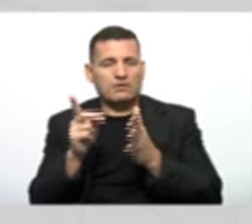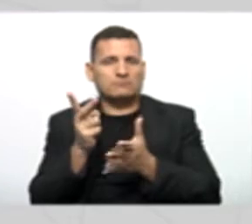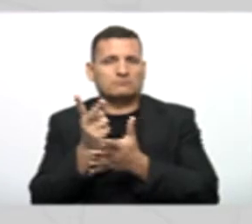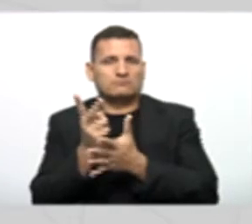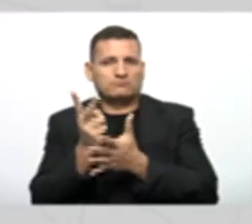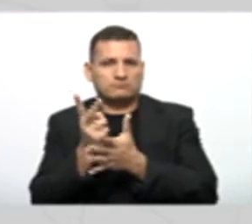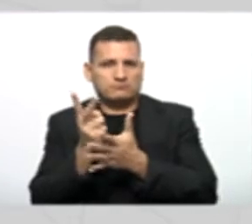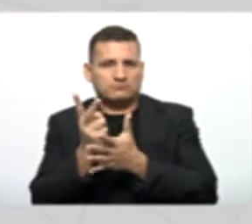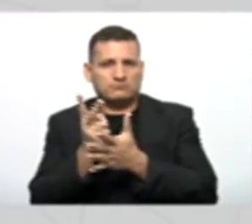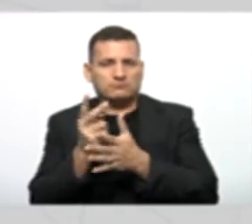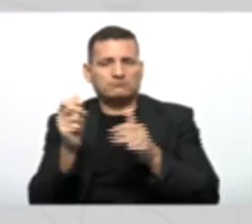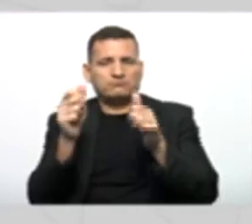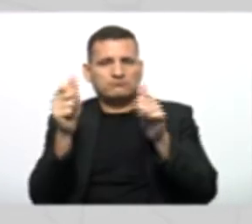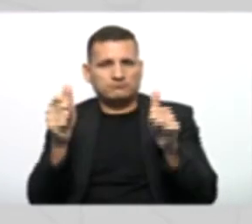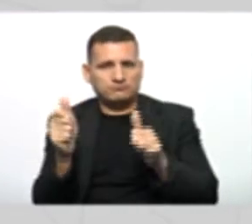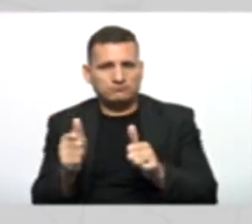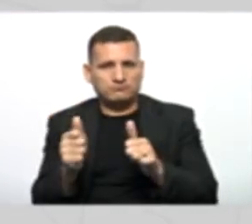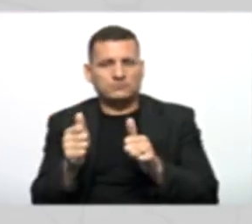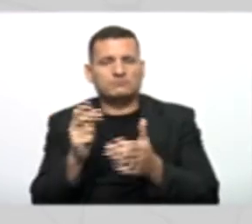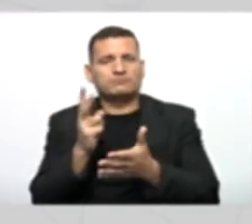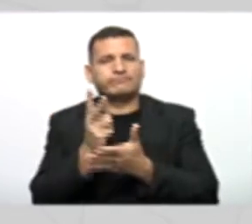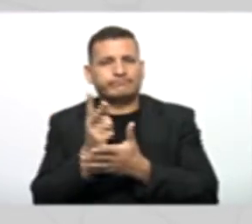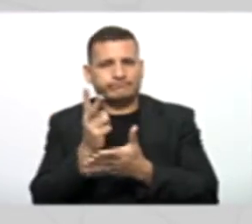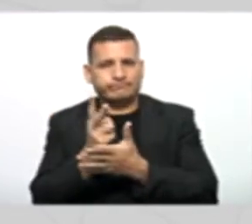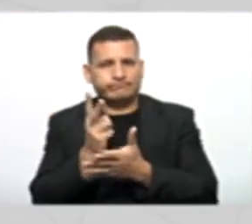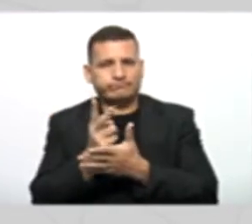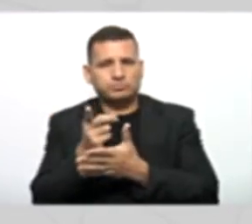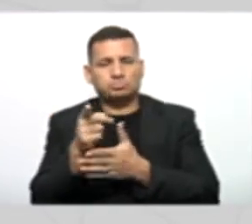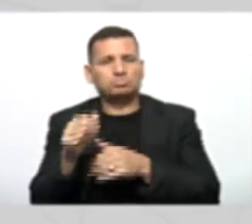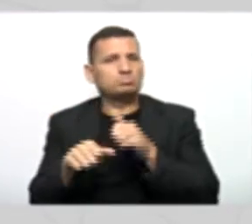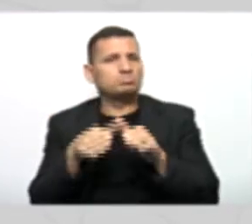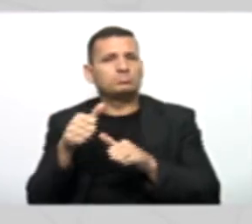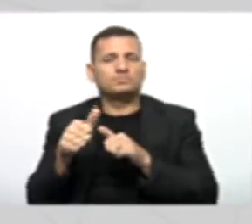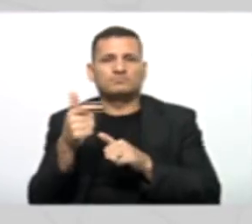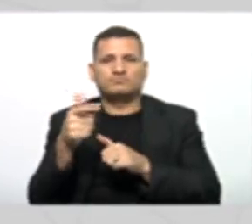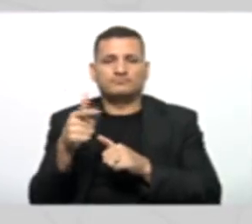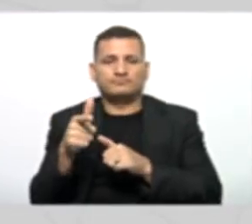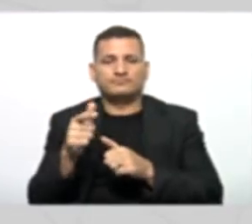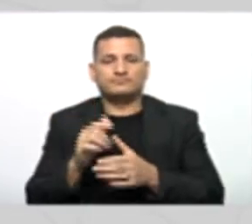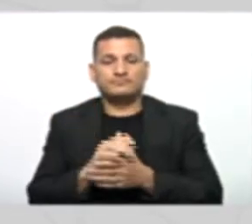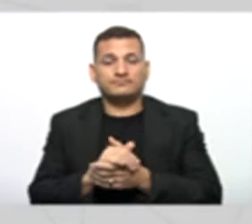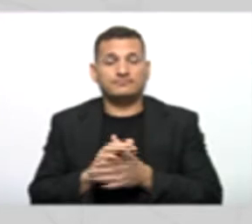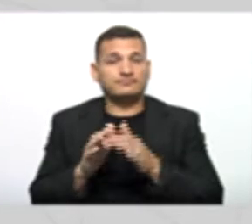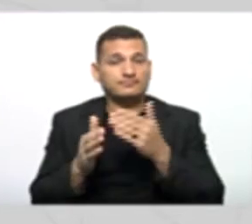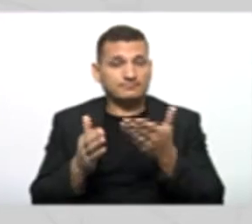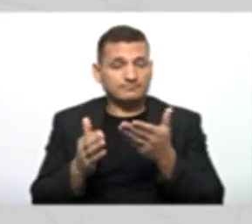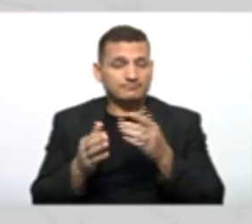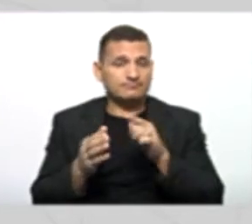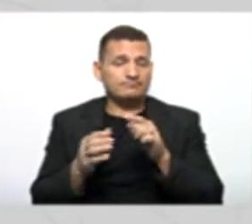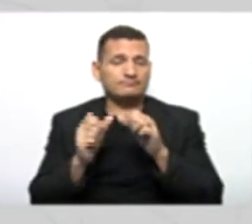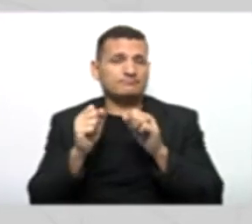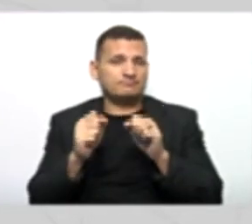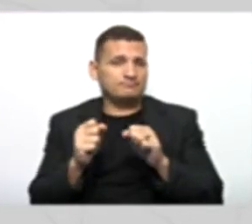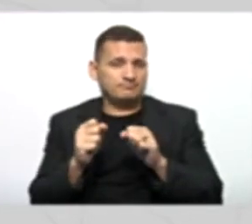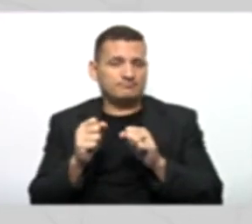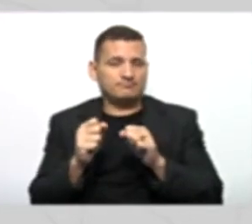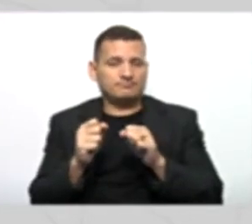de interface com cores, é mantido sem alterações. Então, essa pode ser